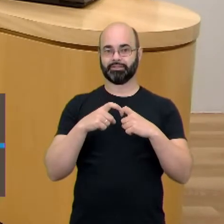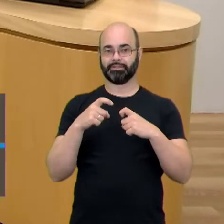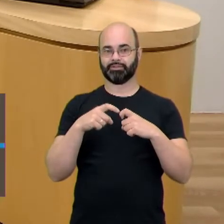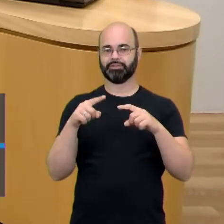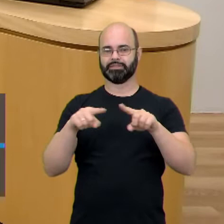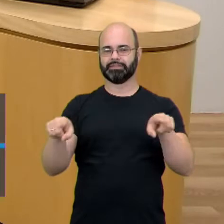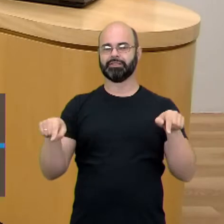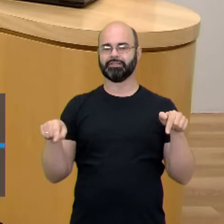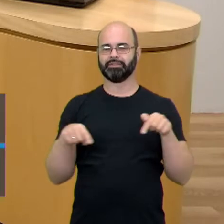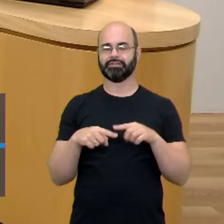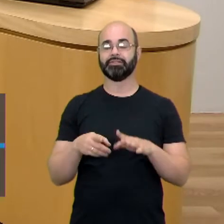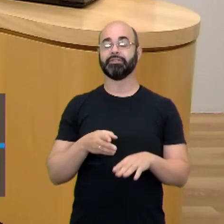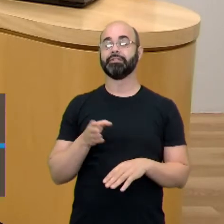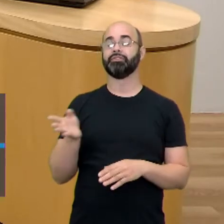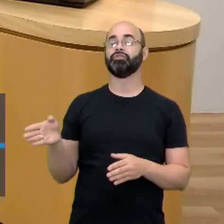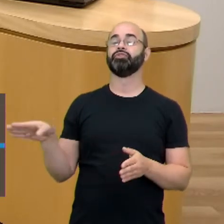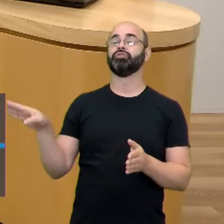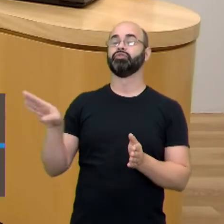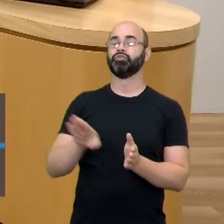ou escrevendo